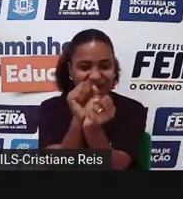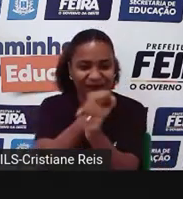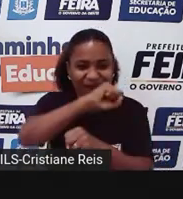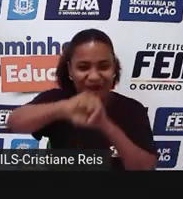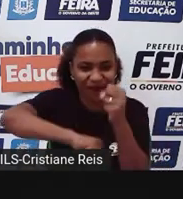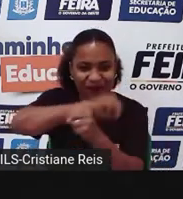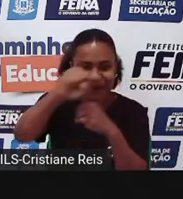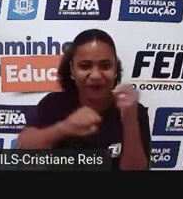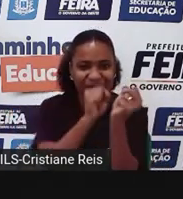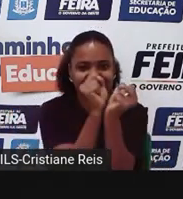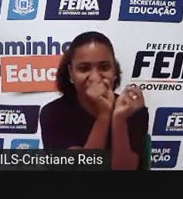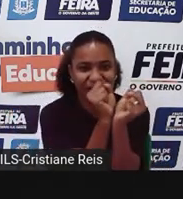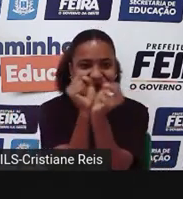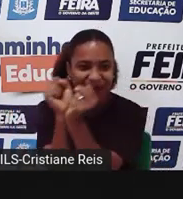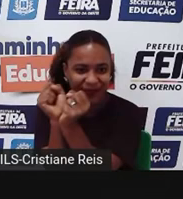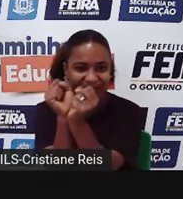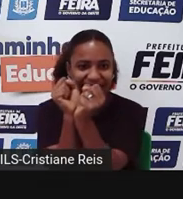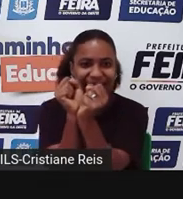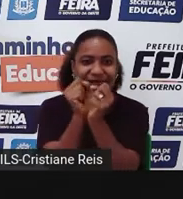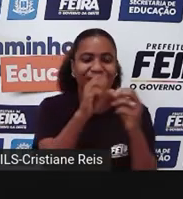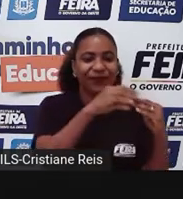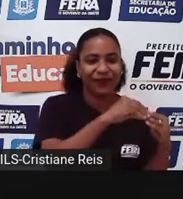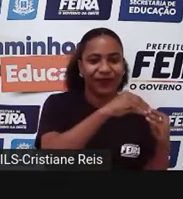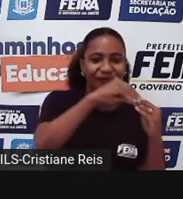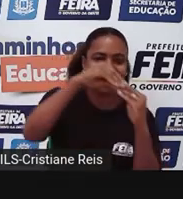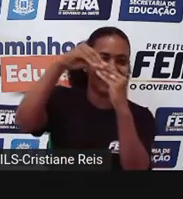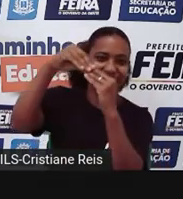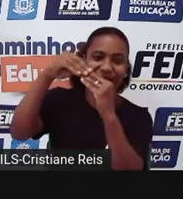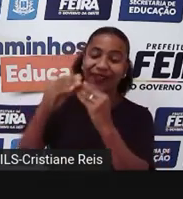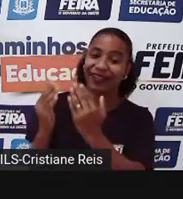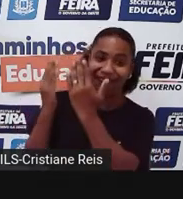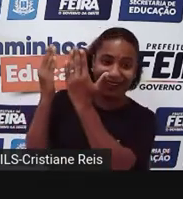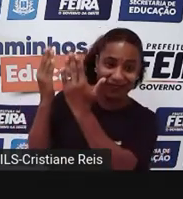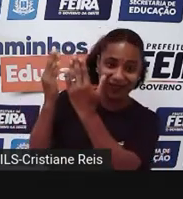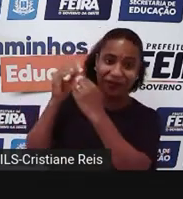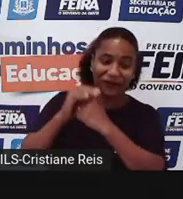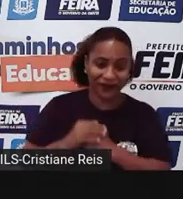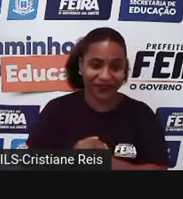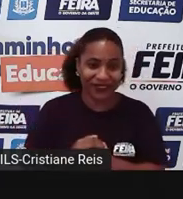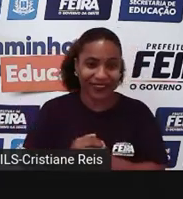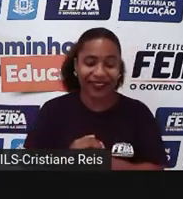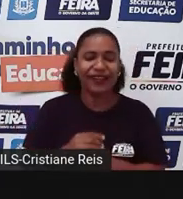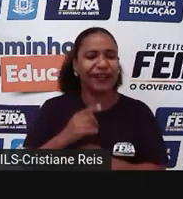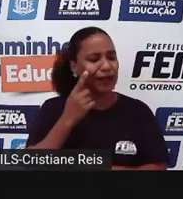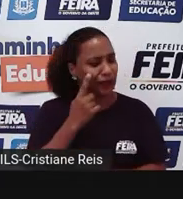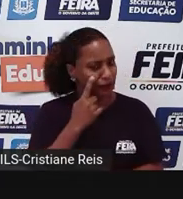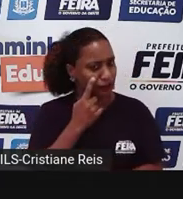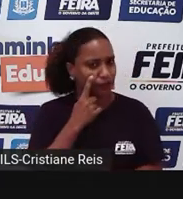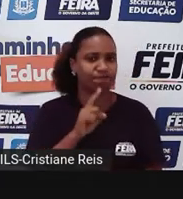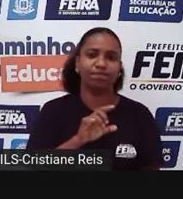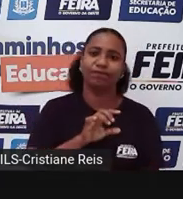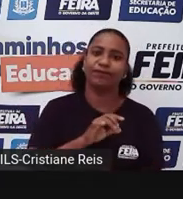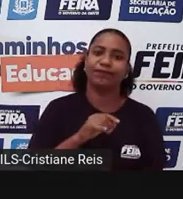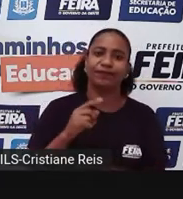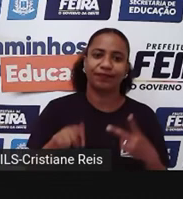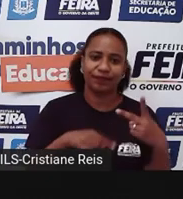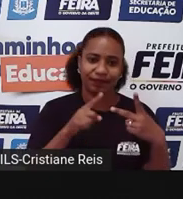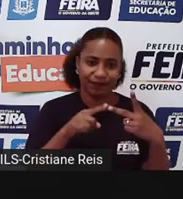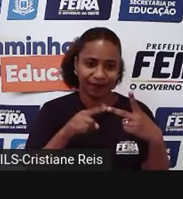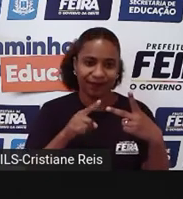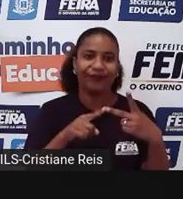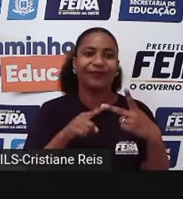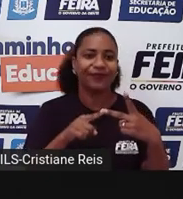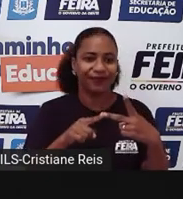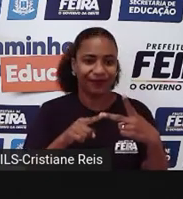chegar até o grande deus Niame. E aí continuou. Aí o próximo, ele foi